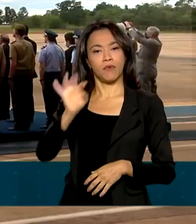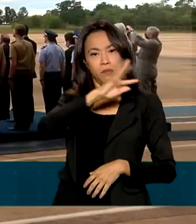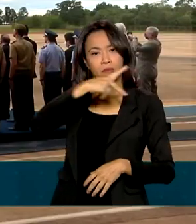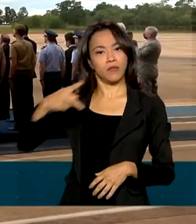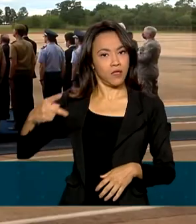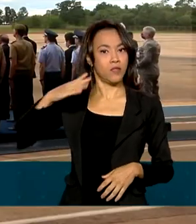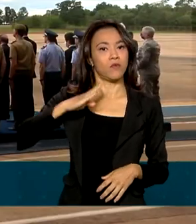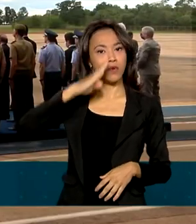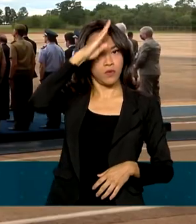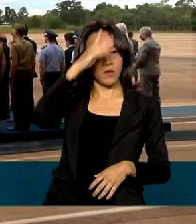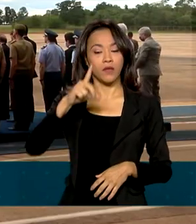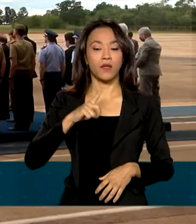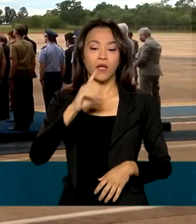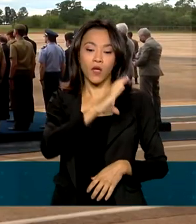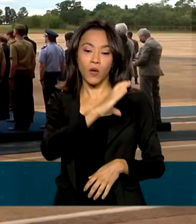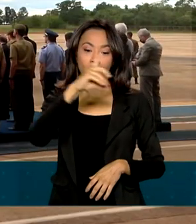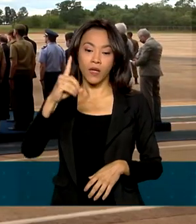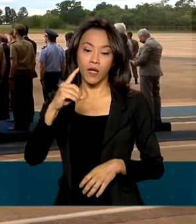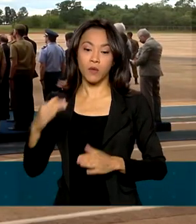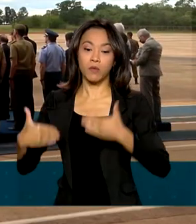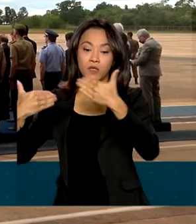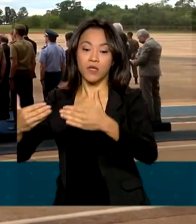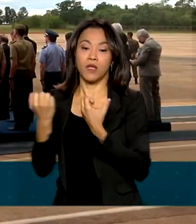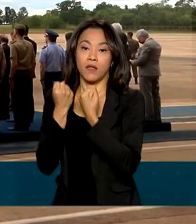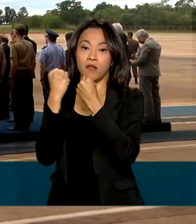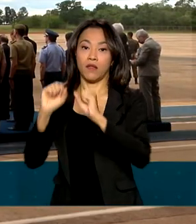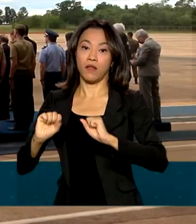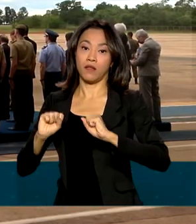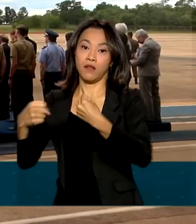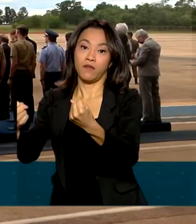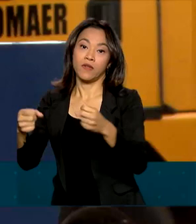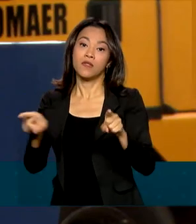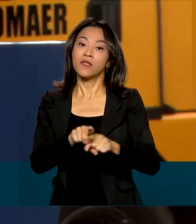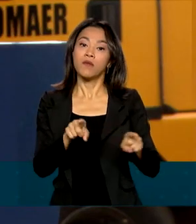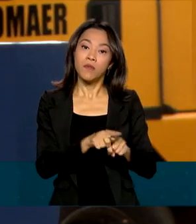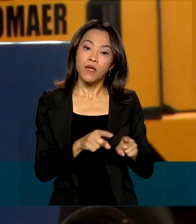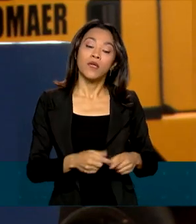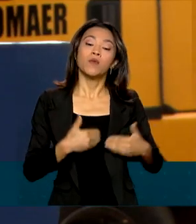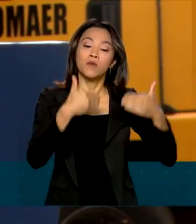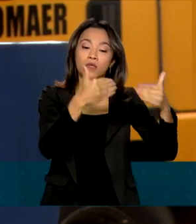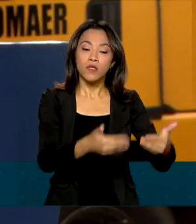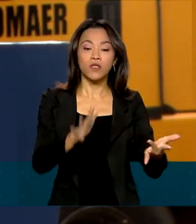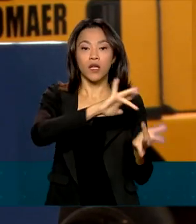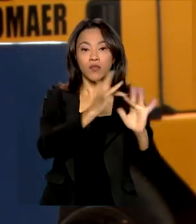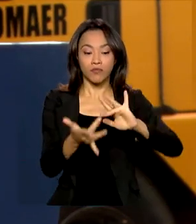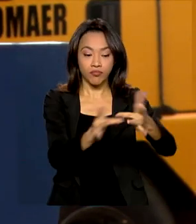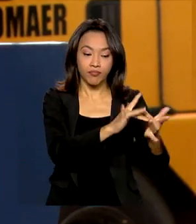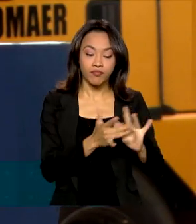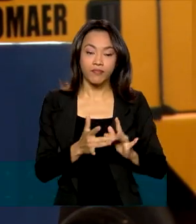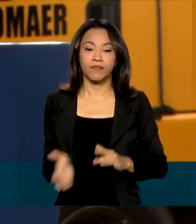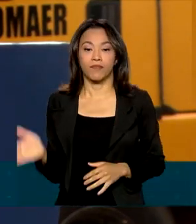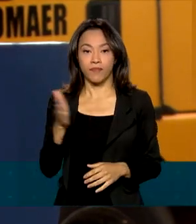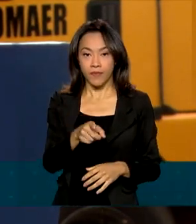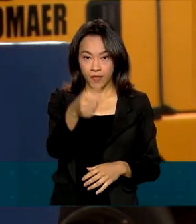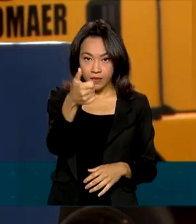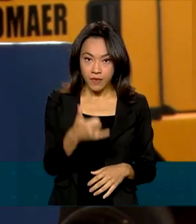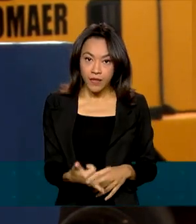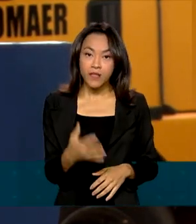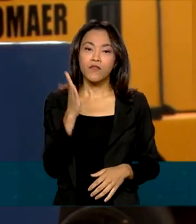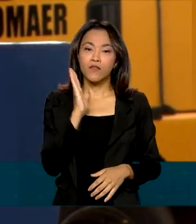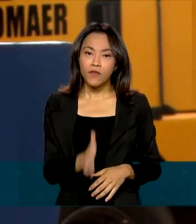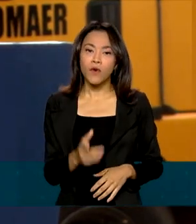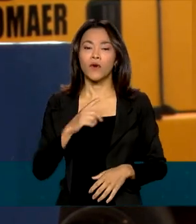e é coordenada pelos Ministérios da Defesa e das Relações Exteriores. Foi desencadeada uma ação interministerial,